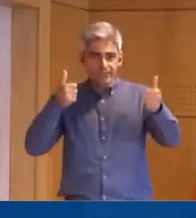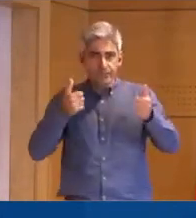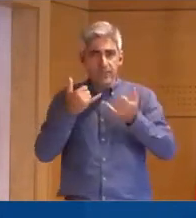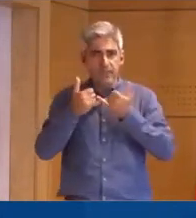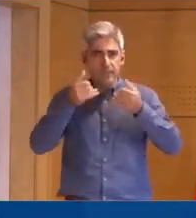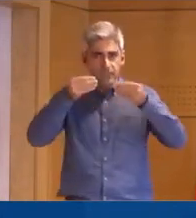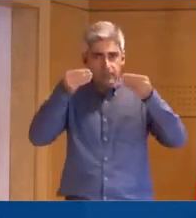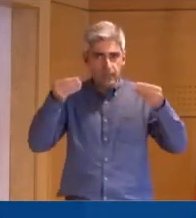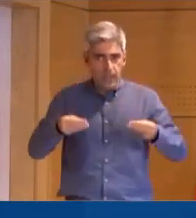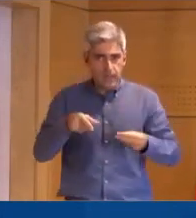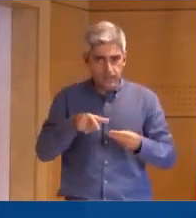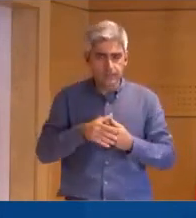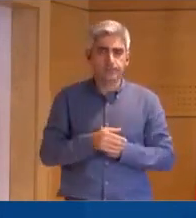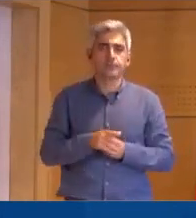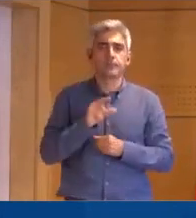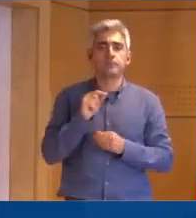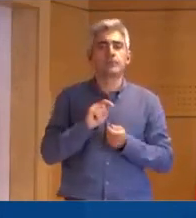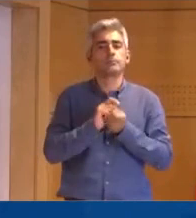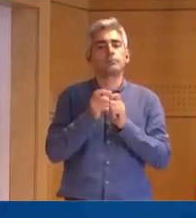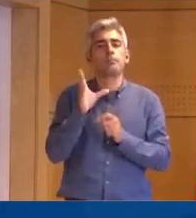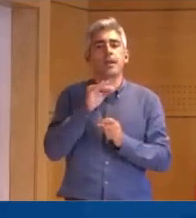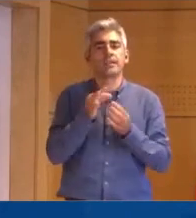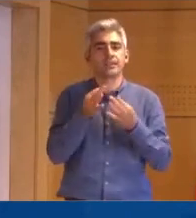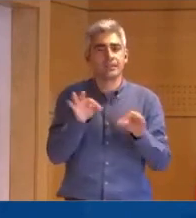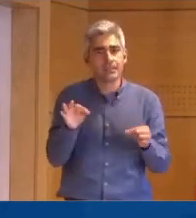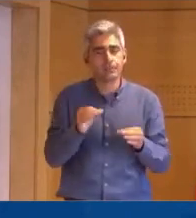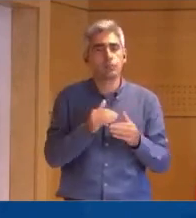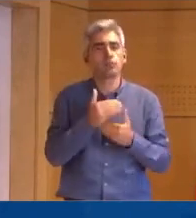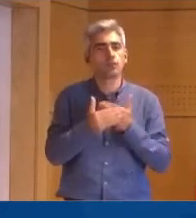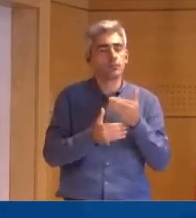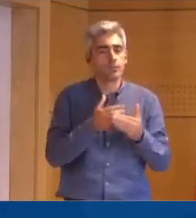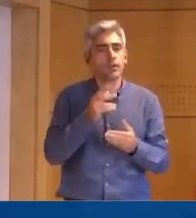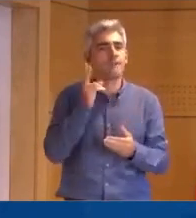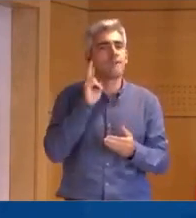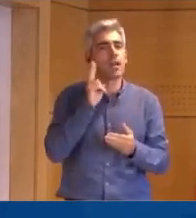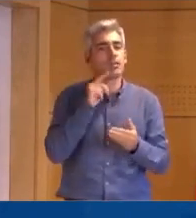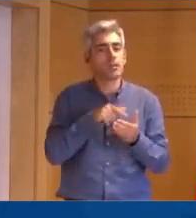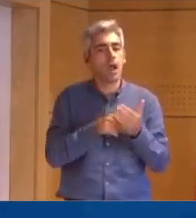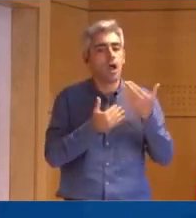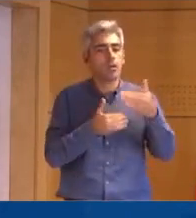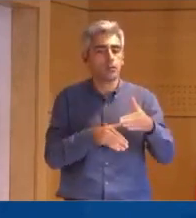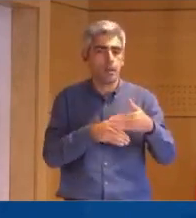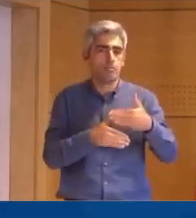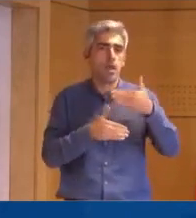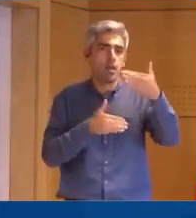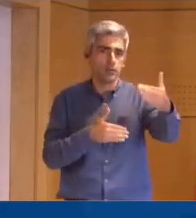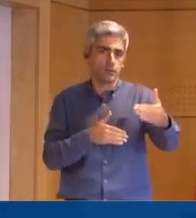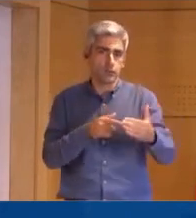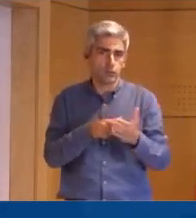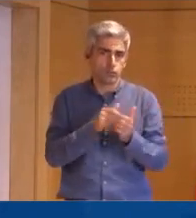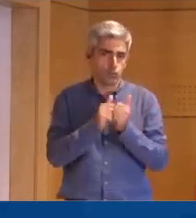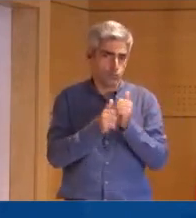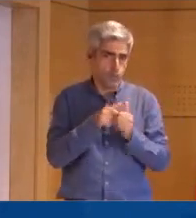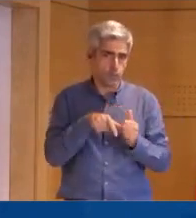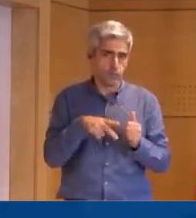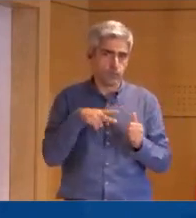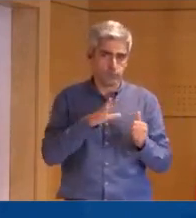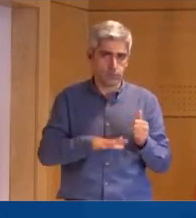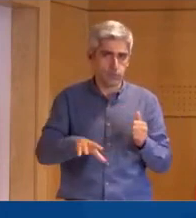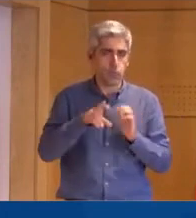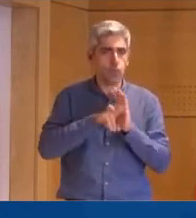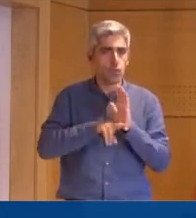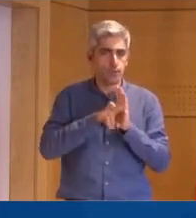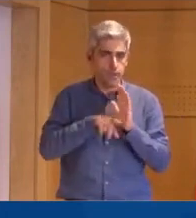Além disso, simplificam-se os procedimentos e aumenta-se a validade dos documentos, executa-se na Ordem Jurídica Nacional os